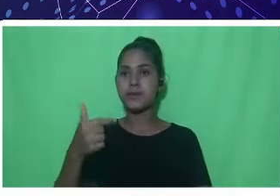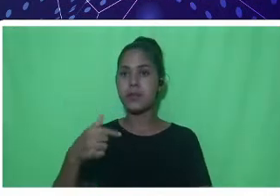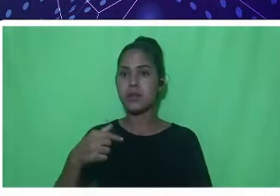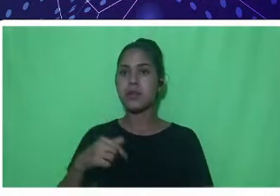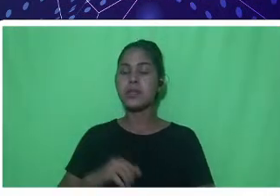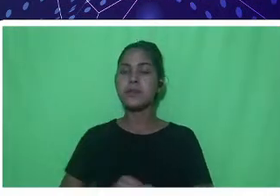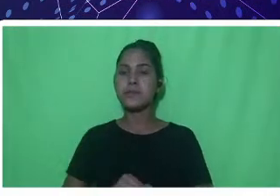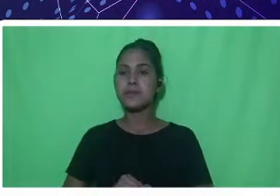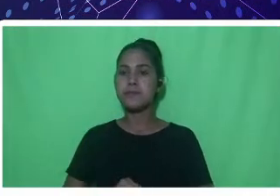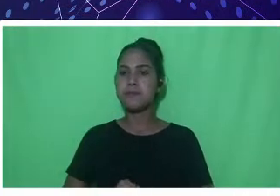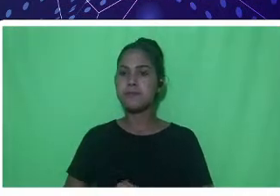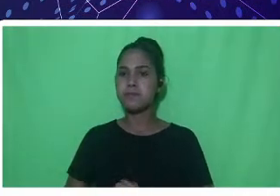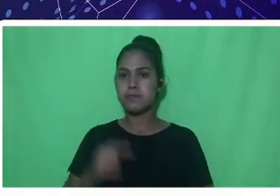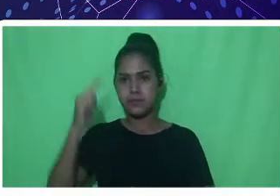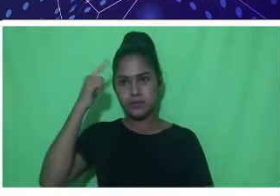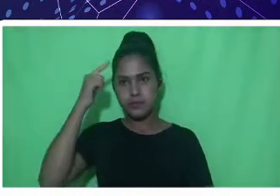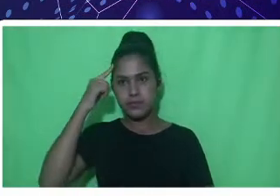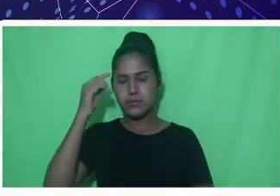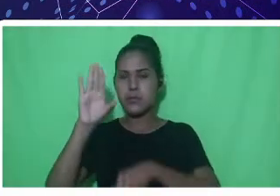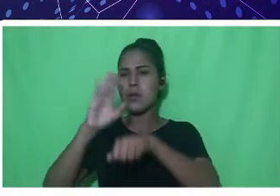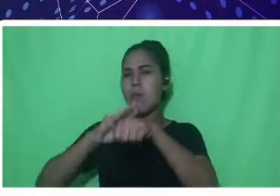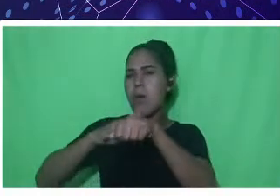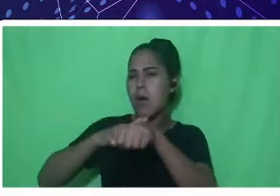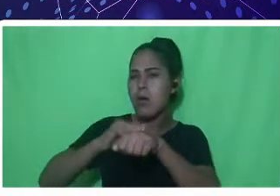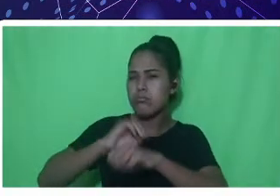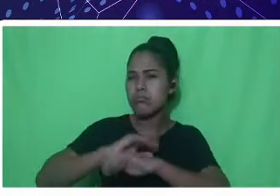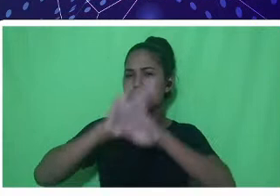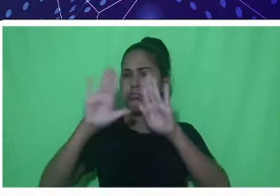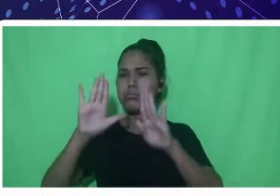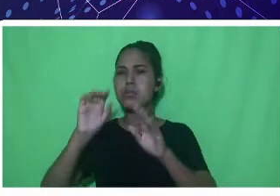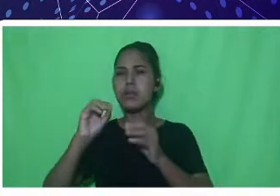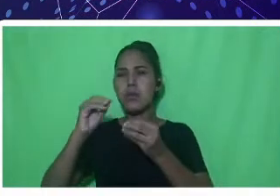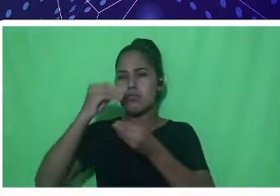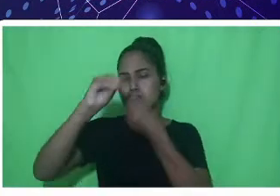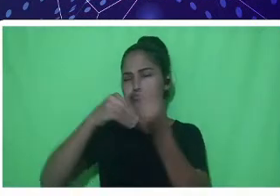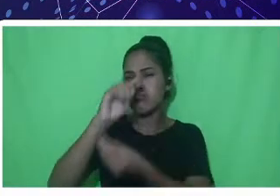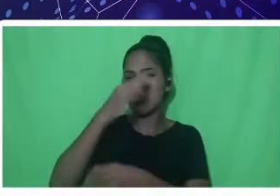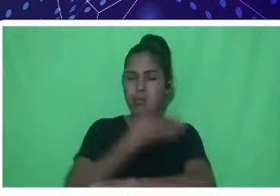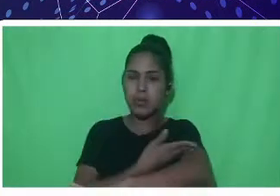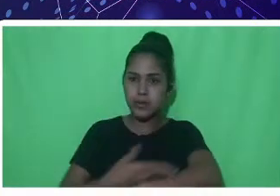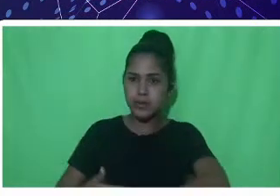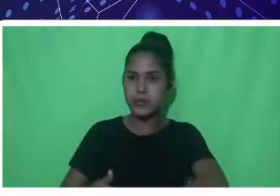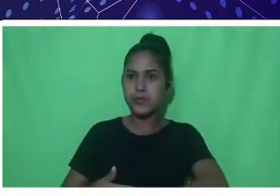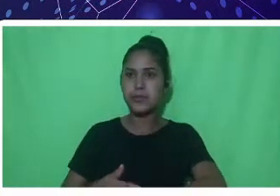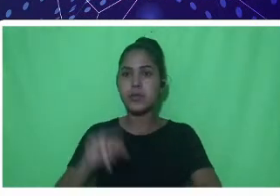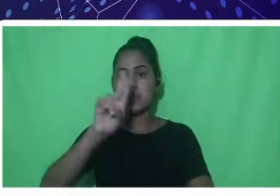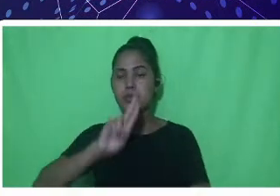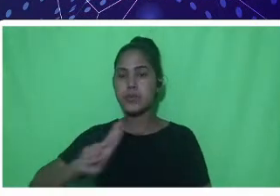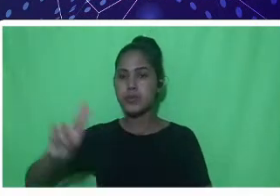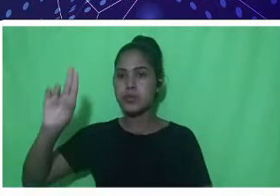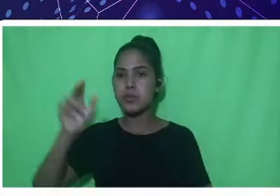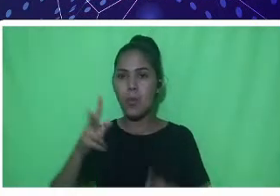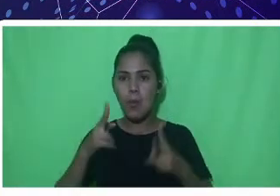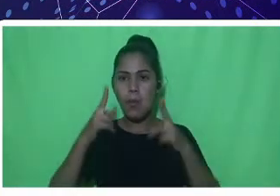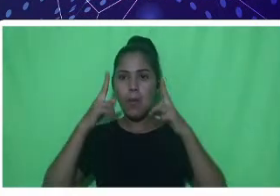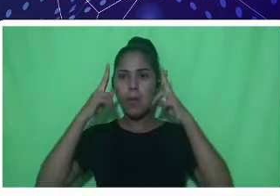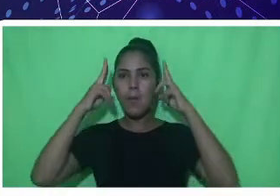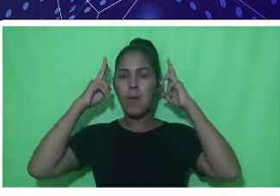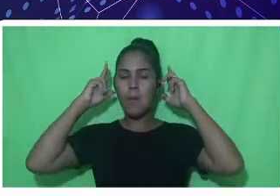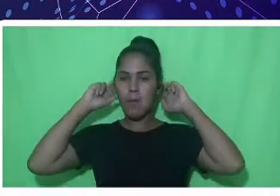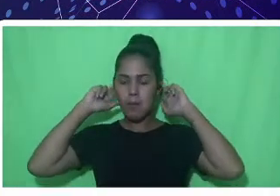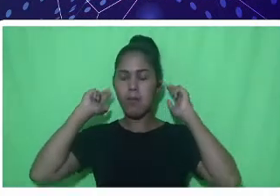cabelo é castanho, claro, levemente grisalhos. Estou usando um corte bem baixo, né, de cabelo.